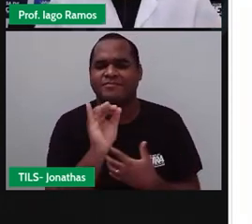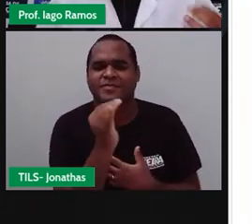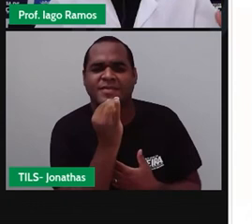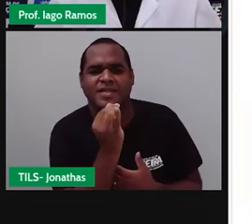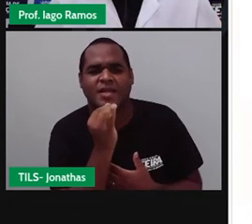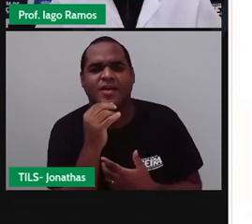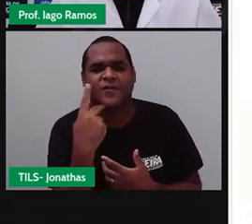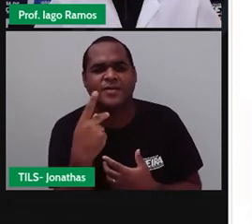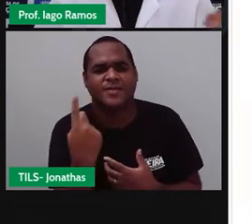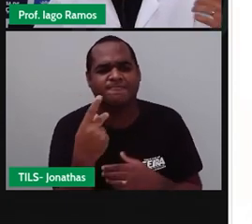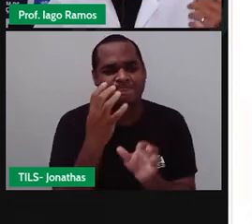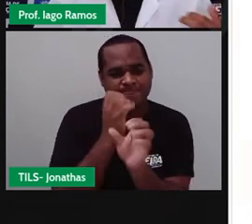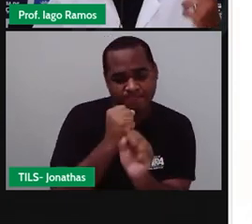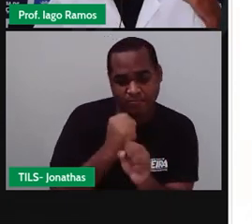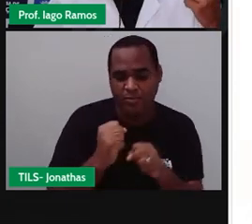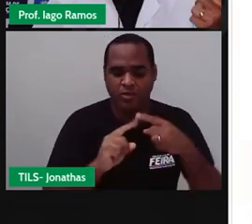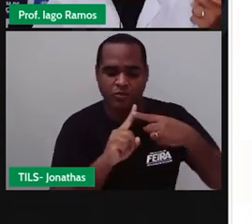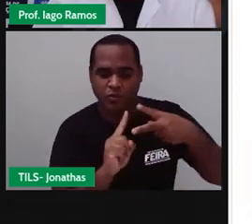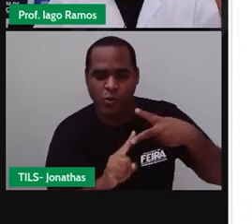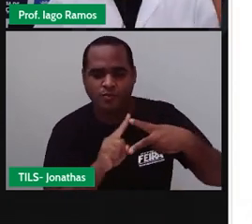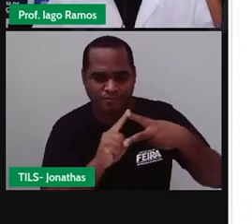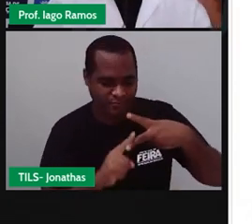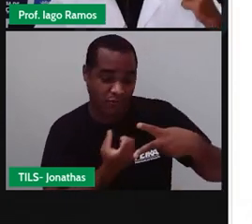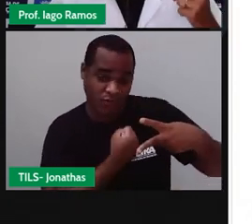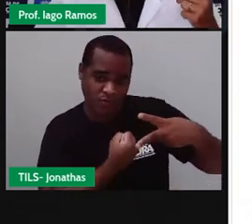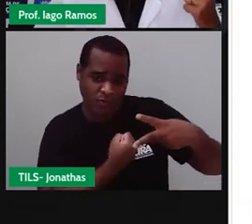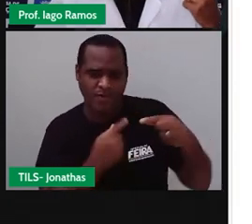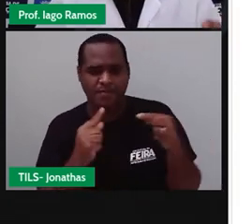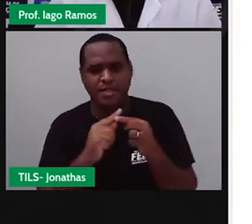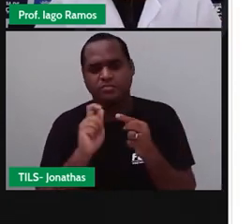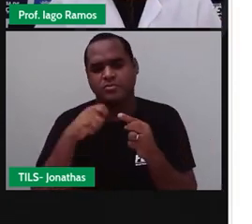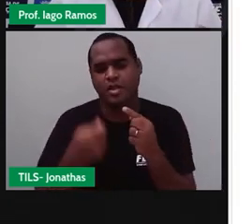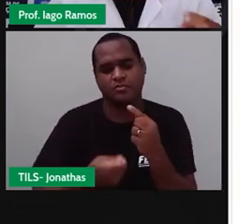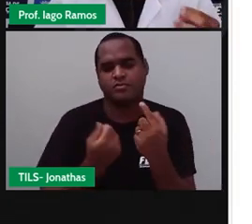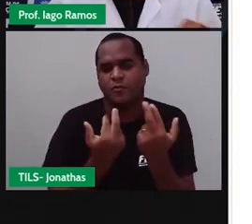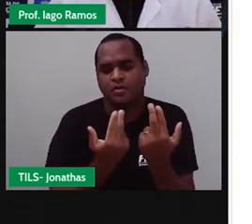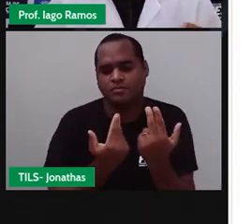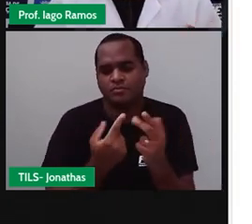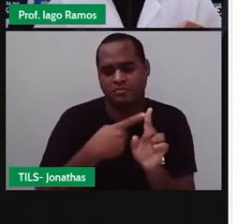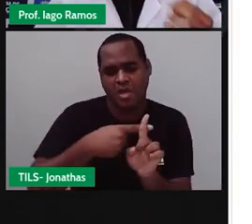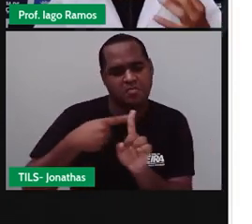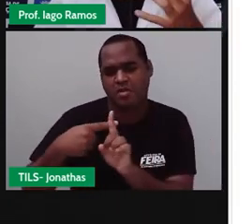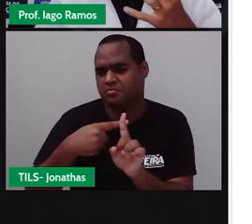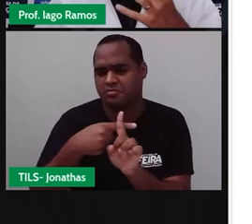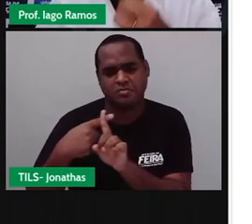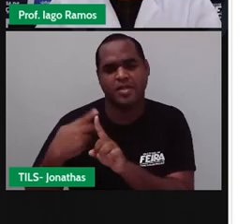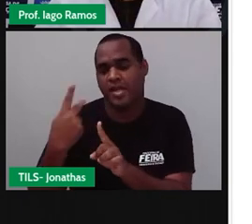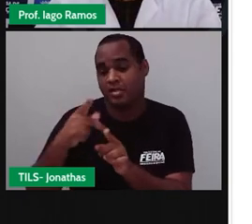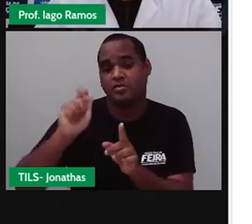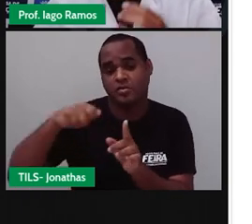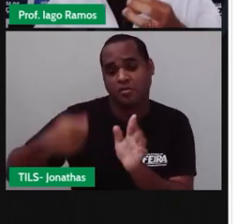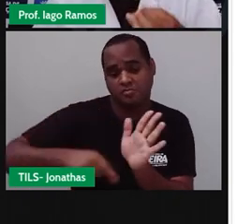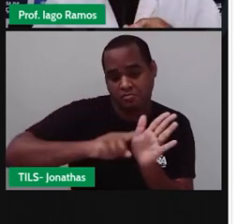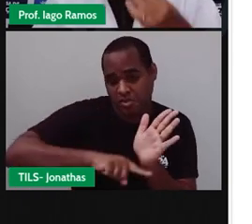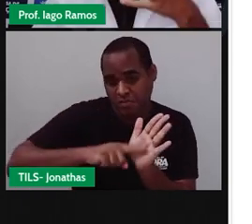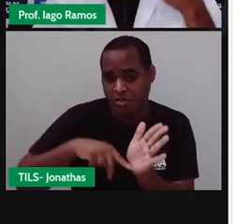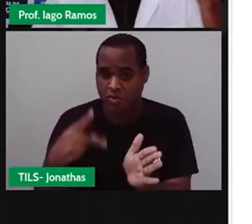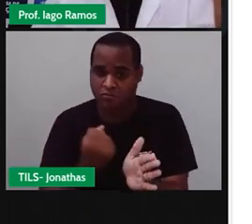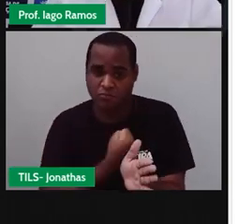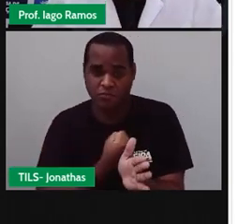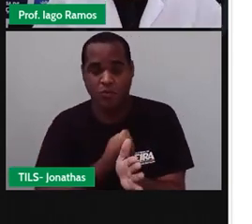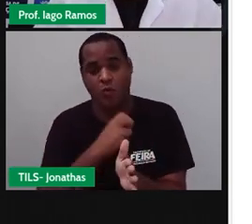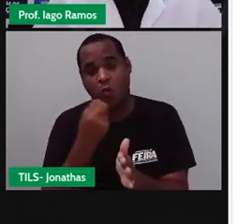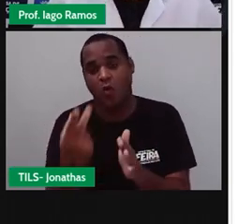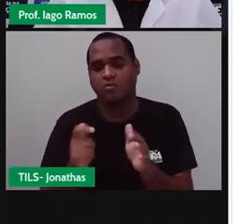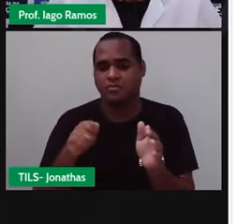multiplica dois números, dois números com sinais iguais, os dois sendo negativos ou os